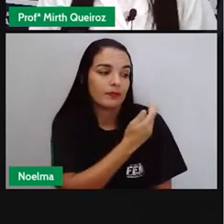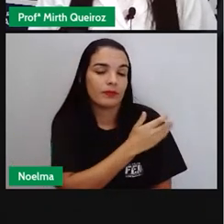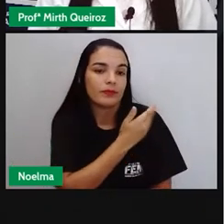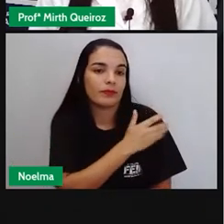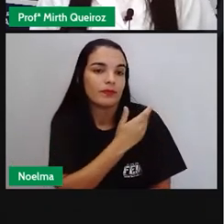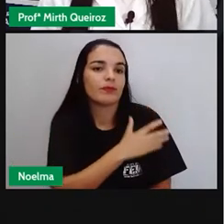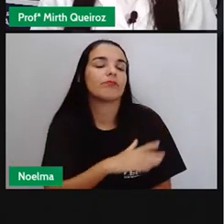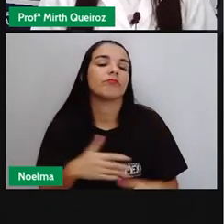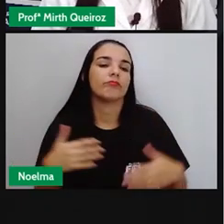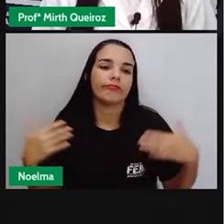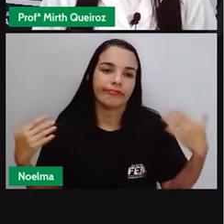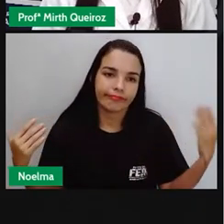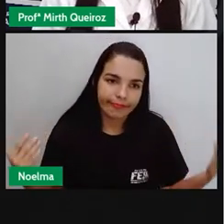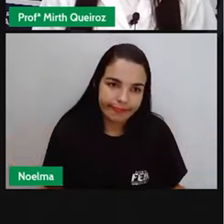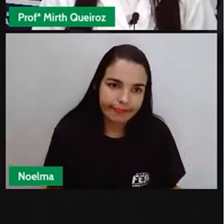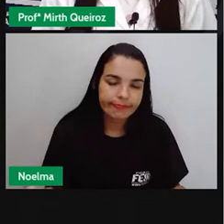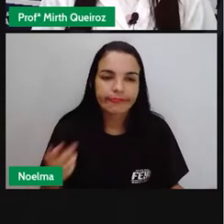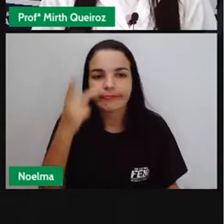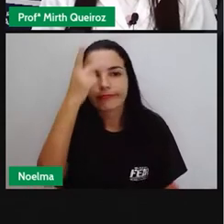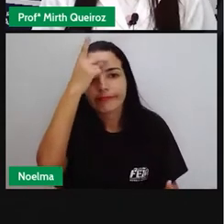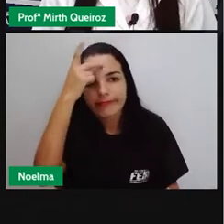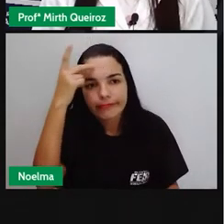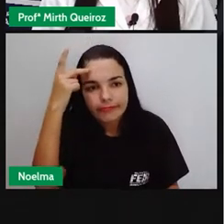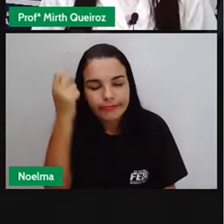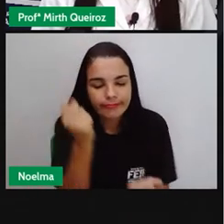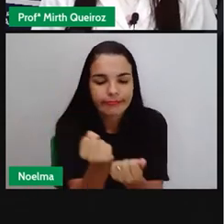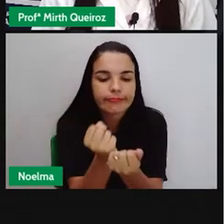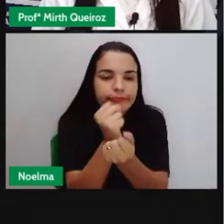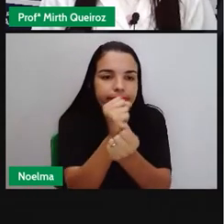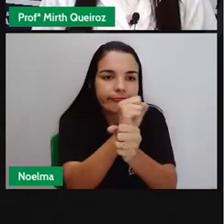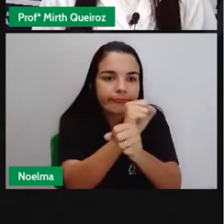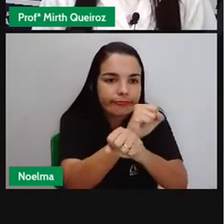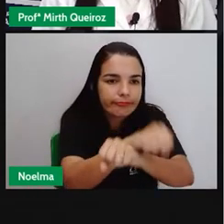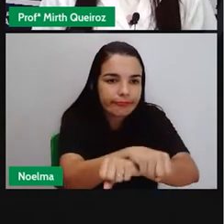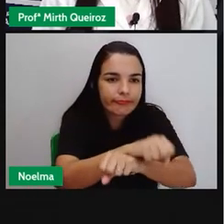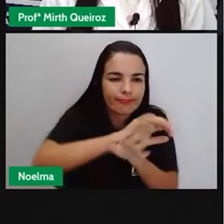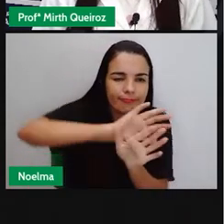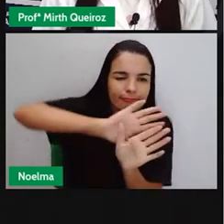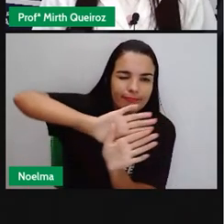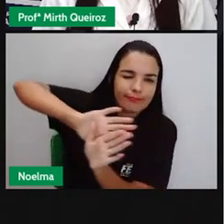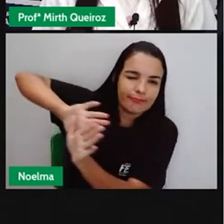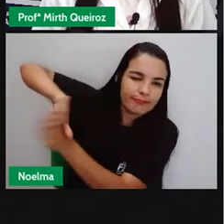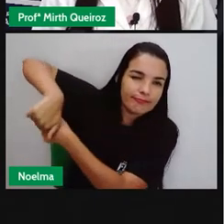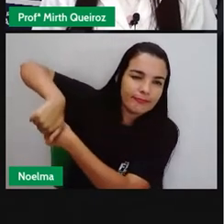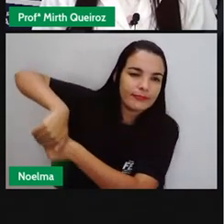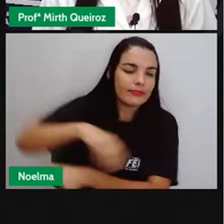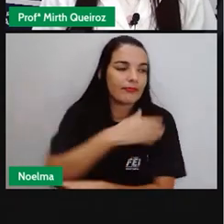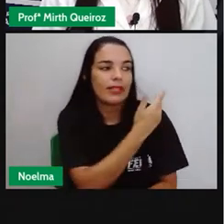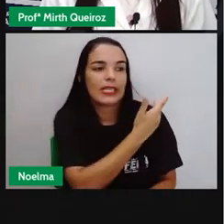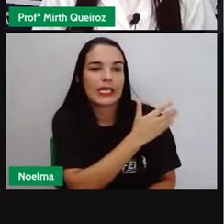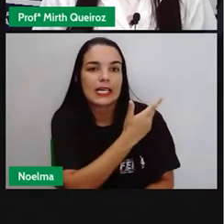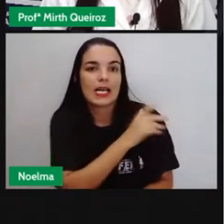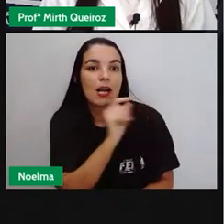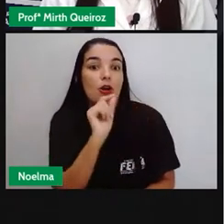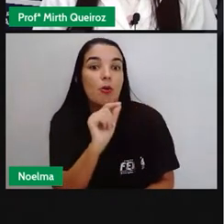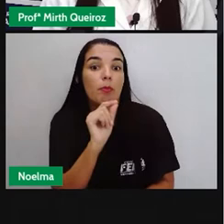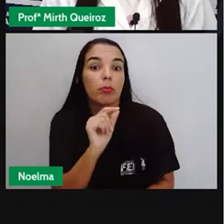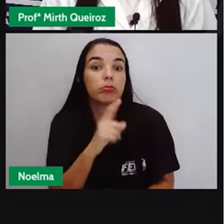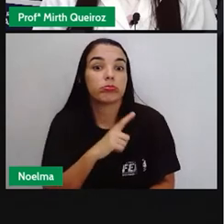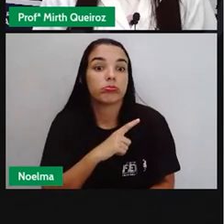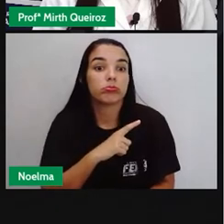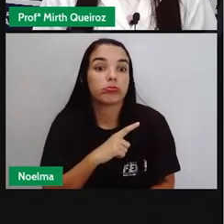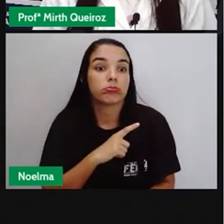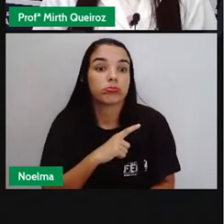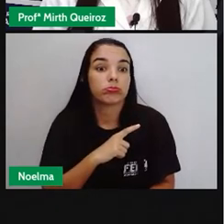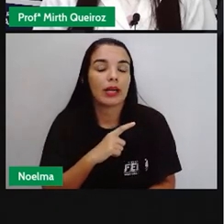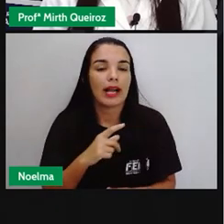africanos, né? Os negros que foram escravizados. Então, se tinha um projeto racista, que era um projeto de